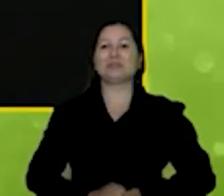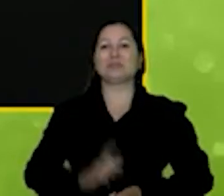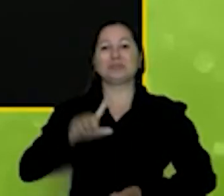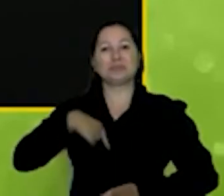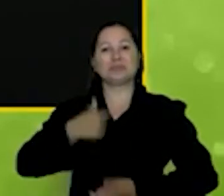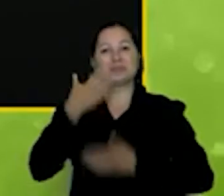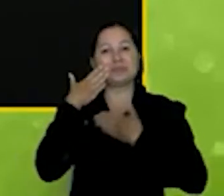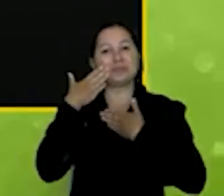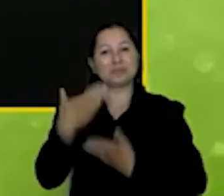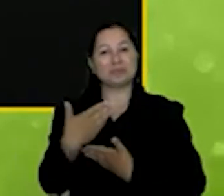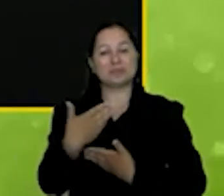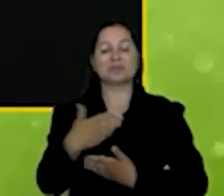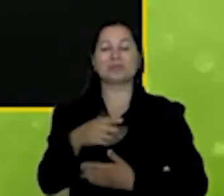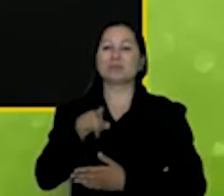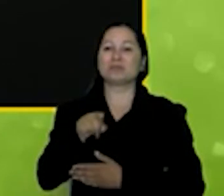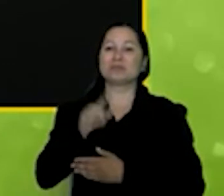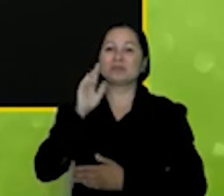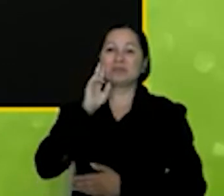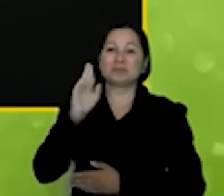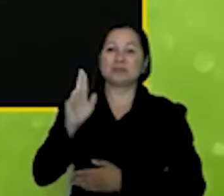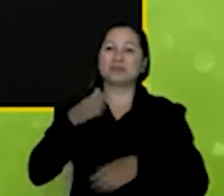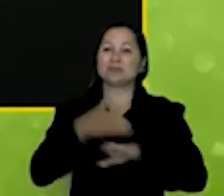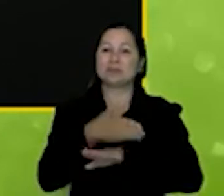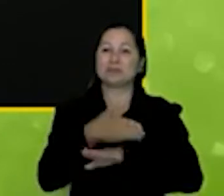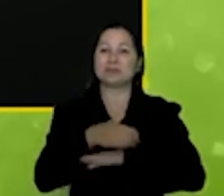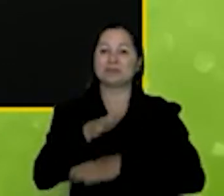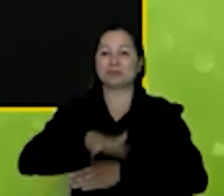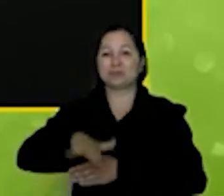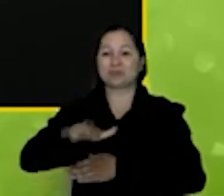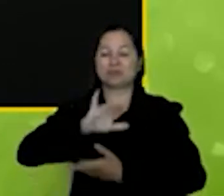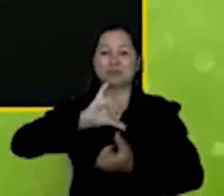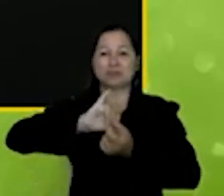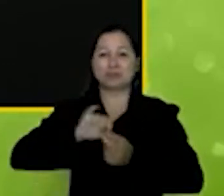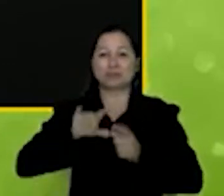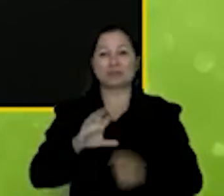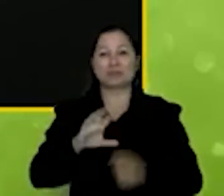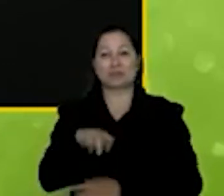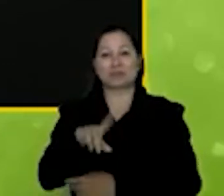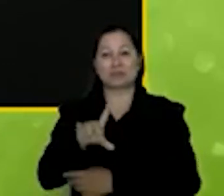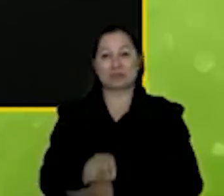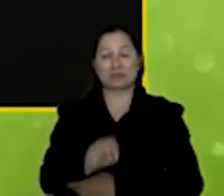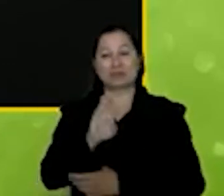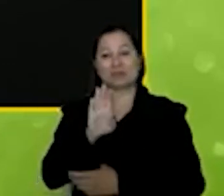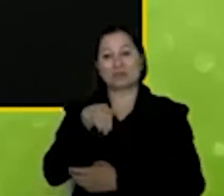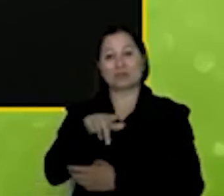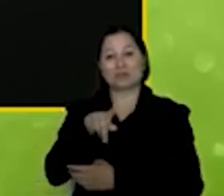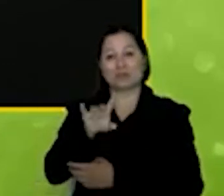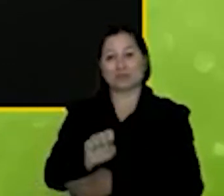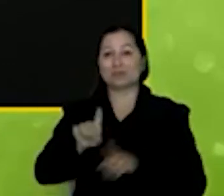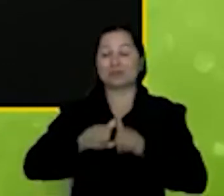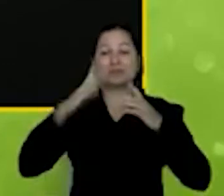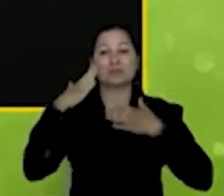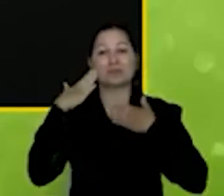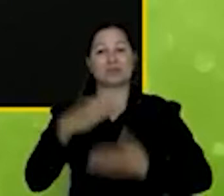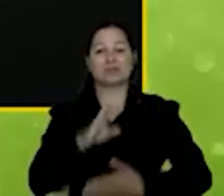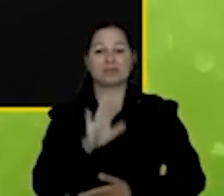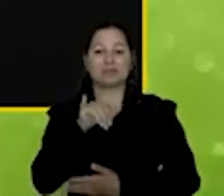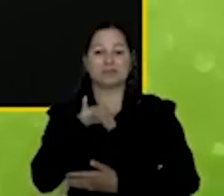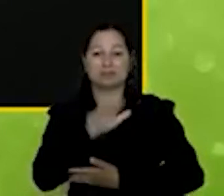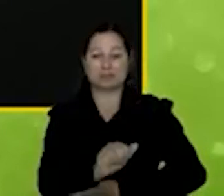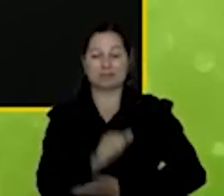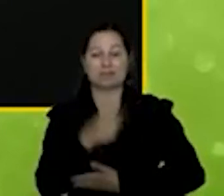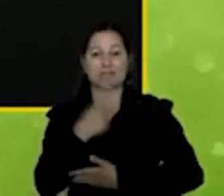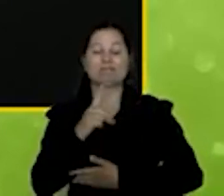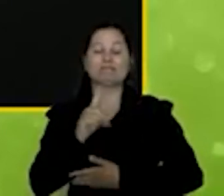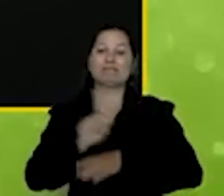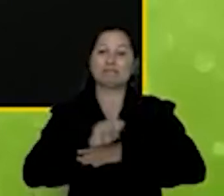Bruno Askowski diretor de participações do mercado de capitais e crédito indireto do BNDES agradecemos também a Bianca Proença gerente do